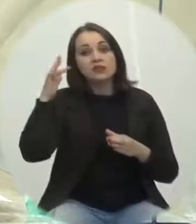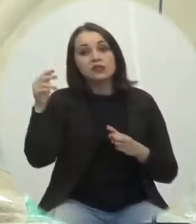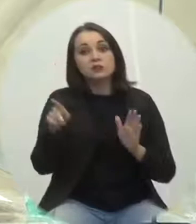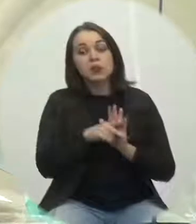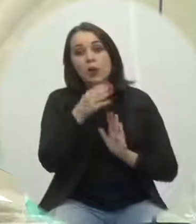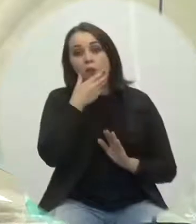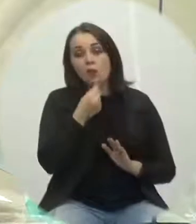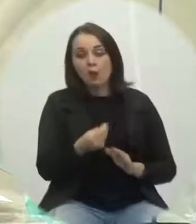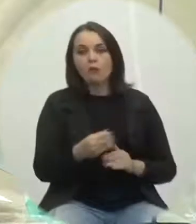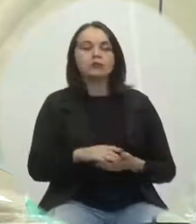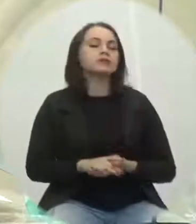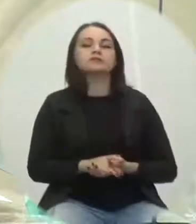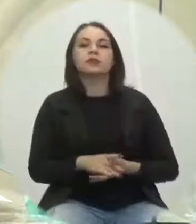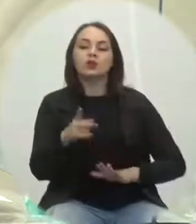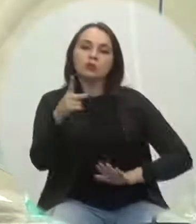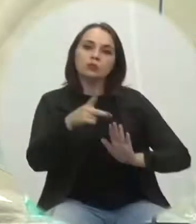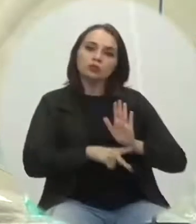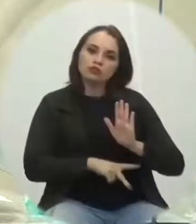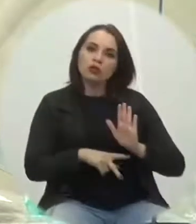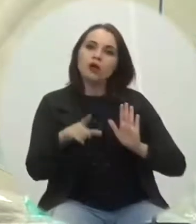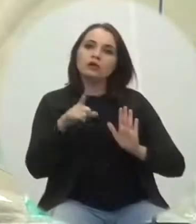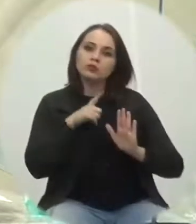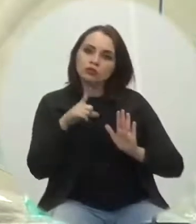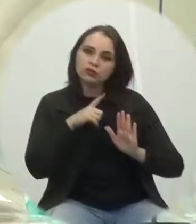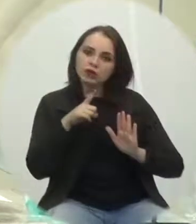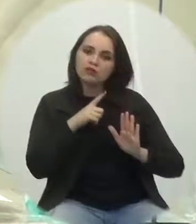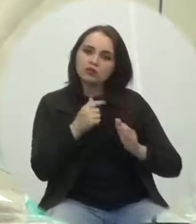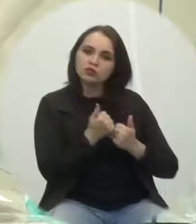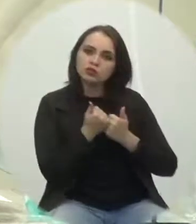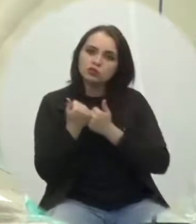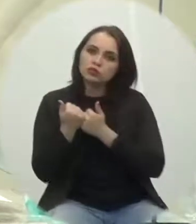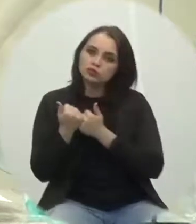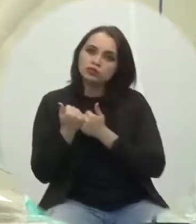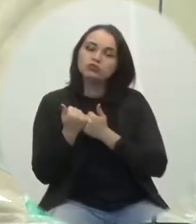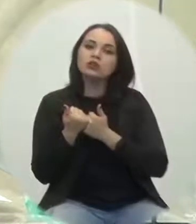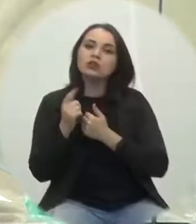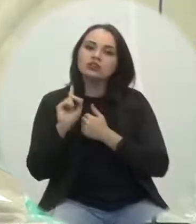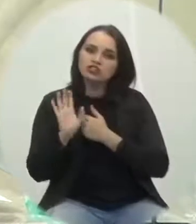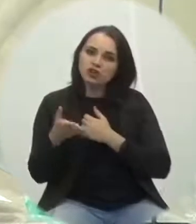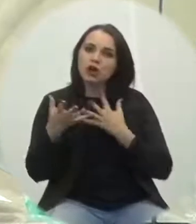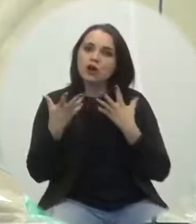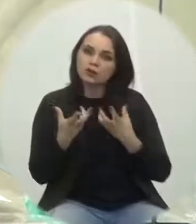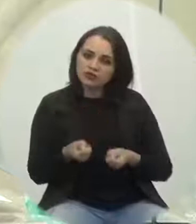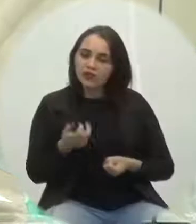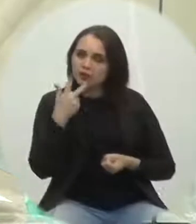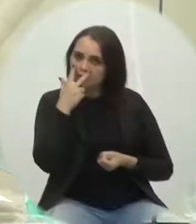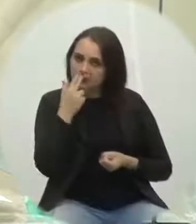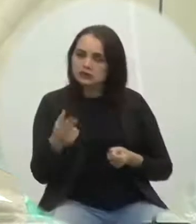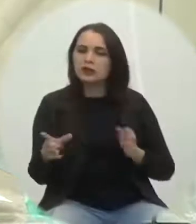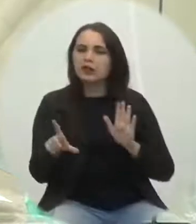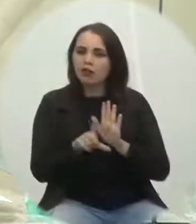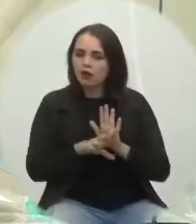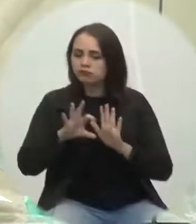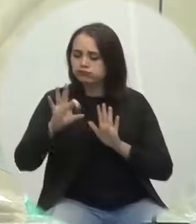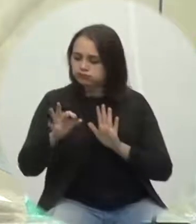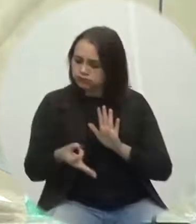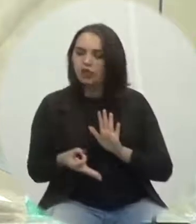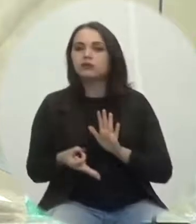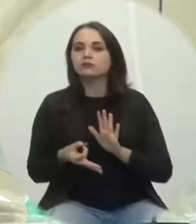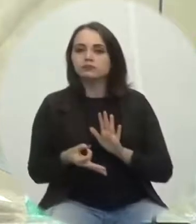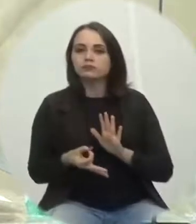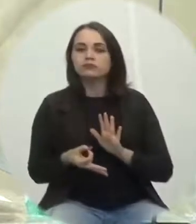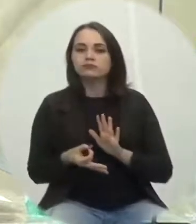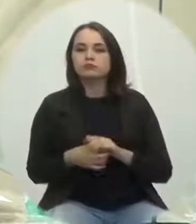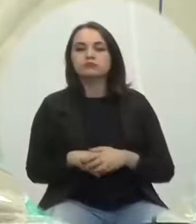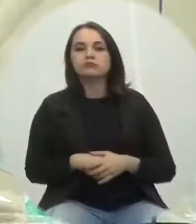providências. O projeto recebeu um substitutivo global, o qual foi aprovado em parecer de legalidade e constitucionalidade pela